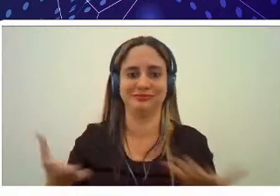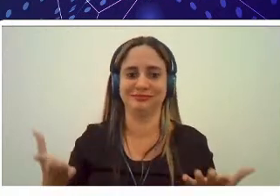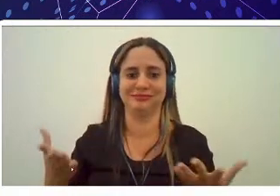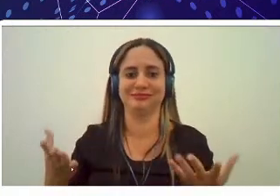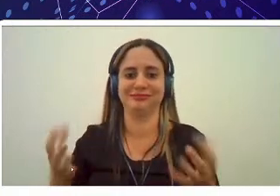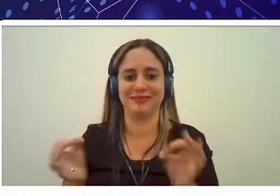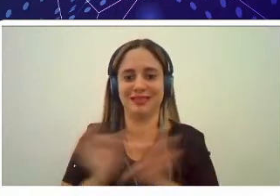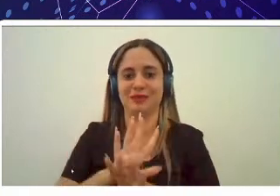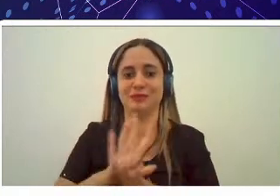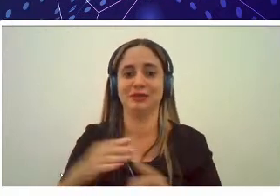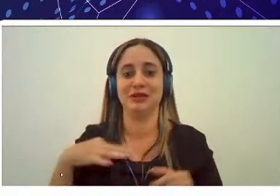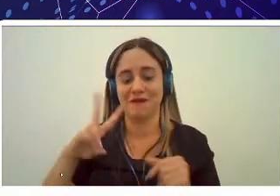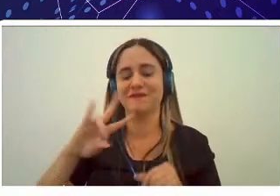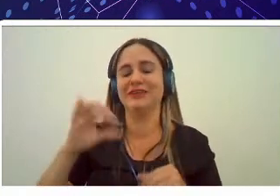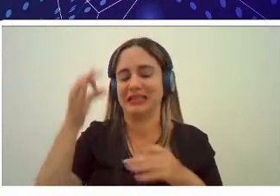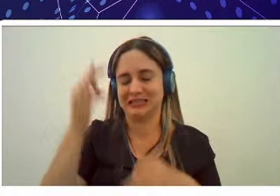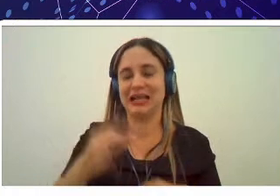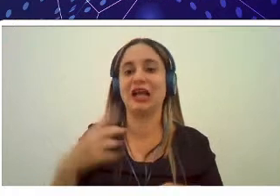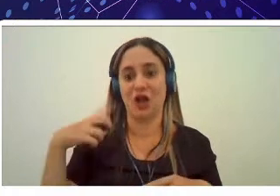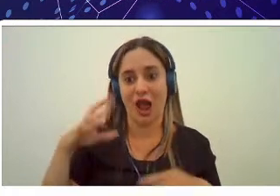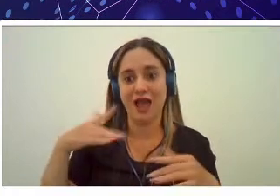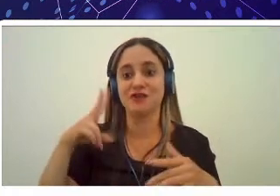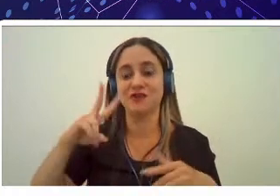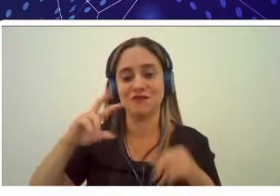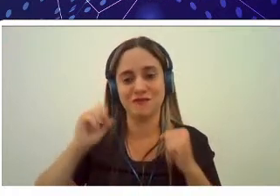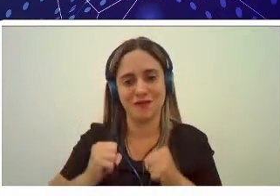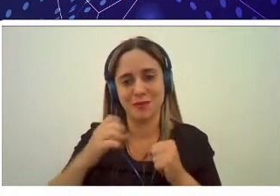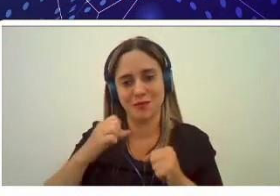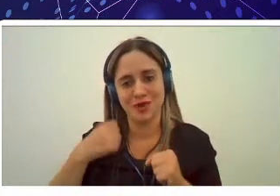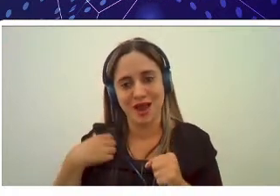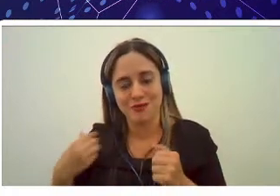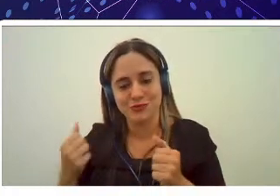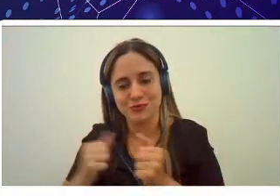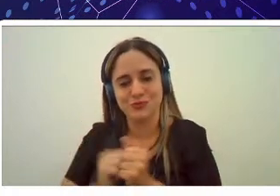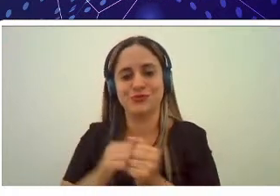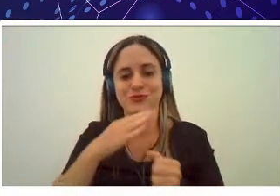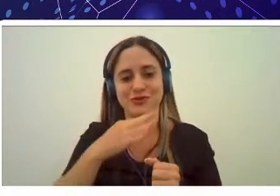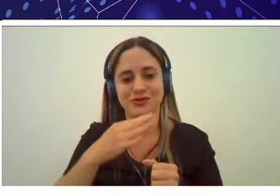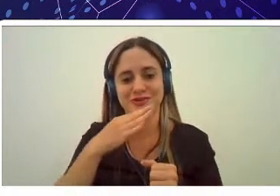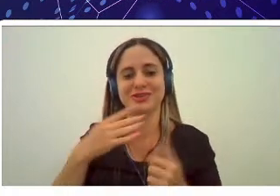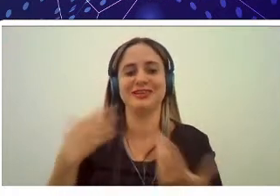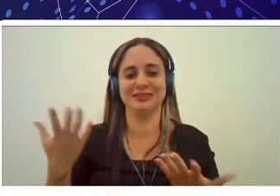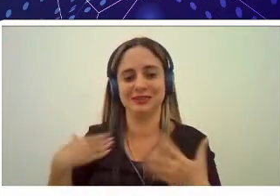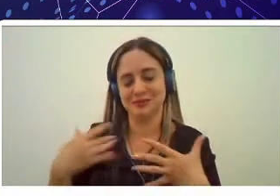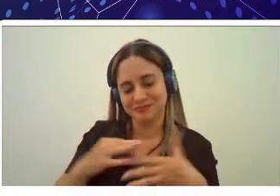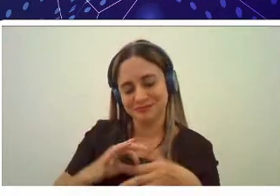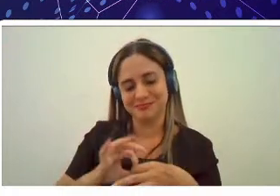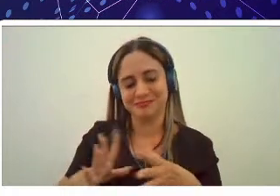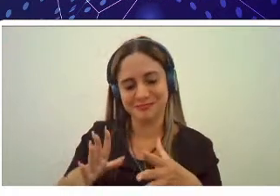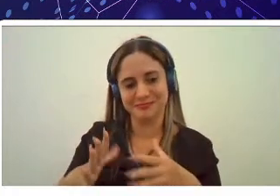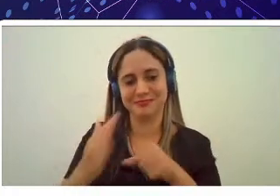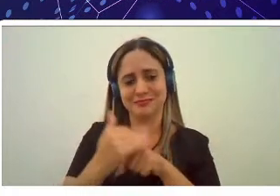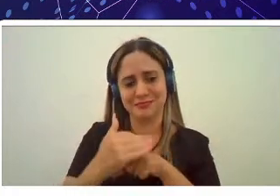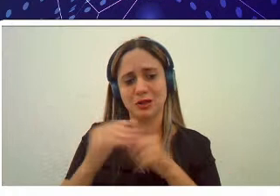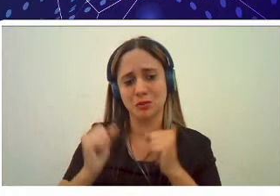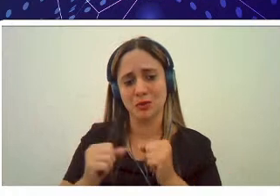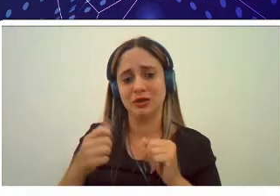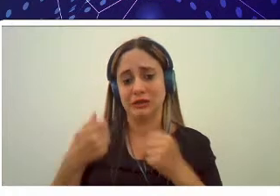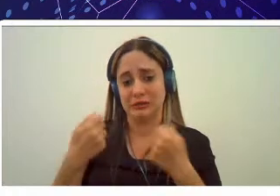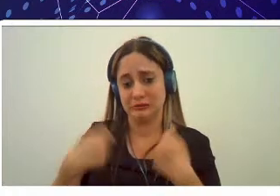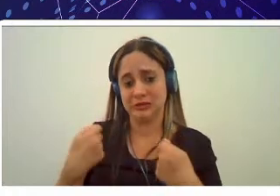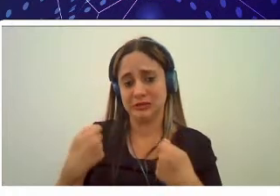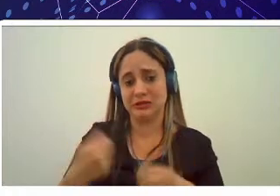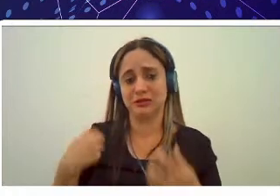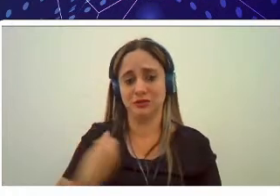vai dar certo a gente vai daqui um dia a gente vai poder estar junto se conhecer me coloco novamente à disposição caso necessite